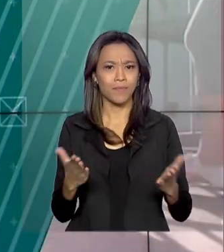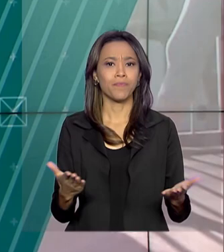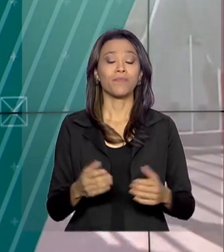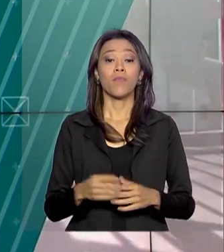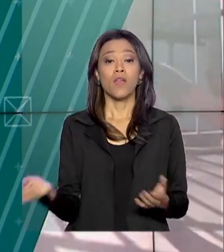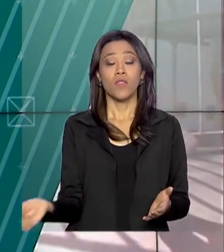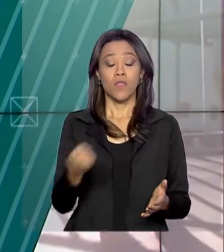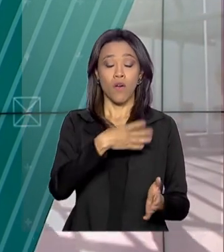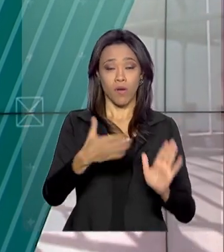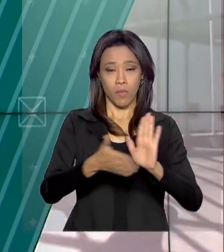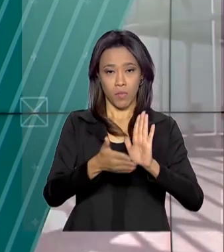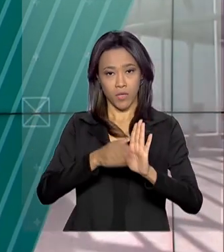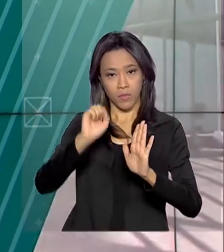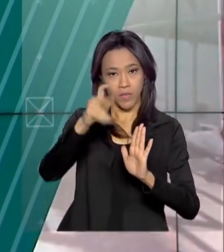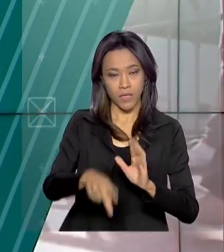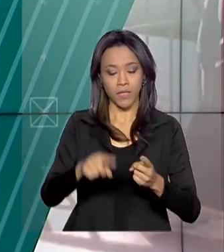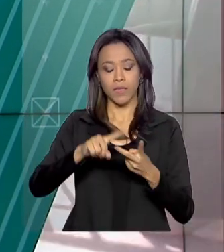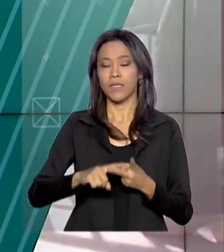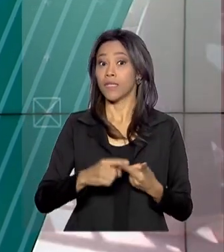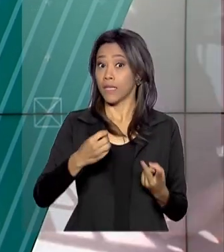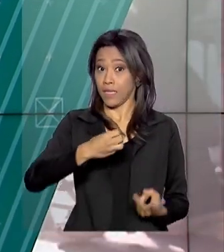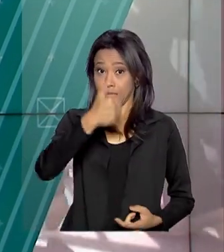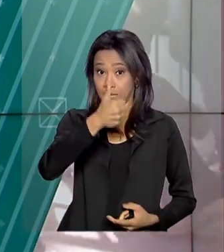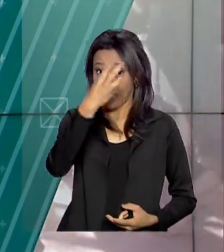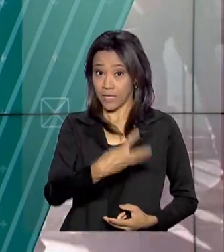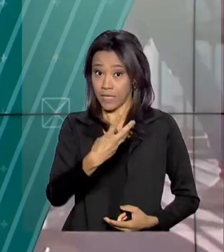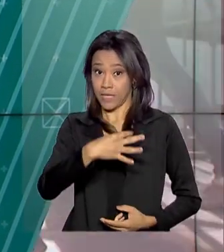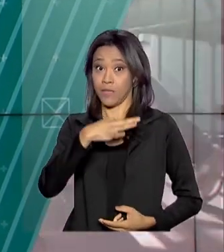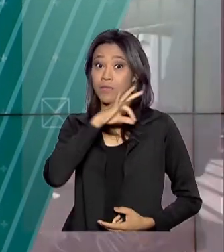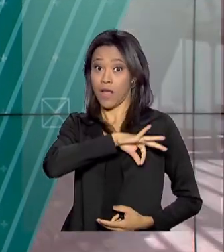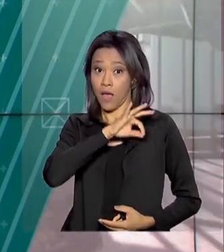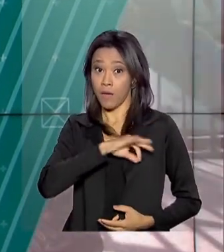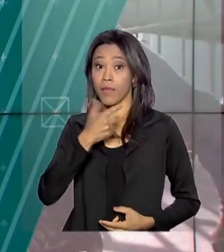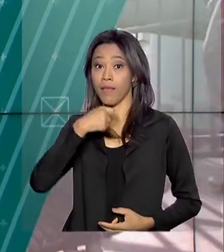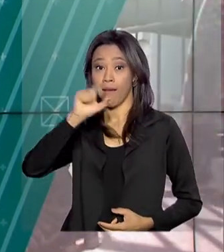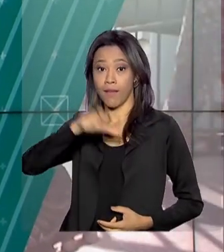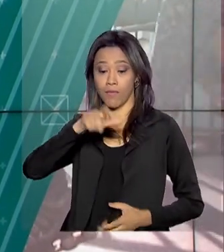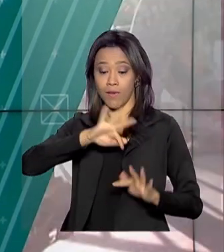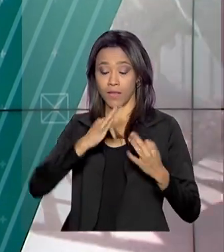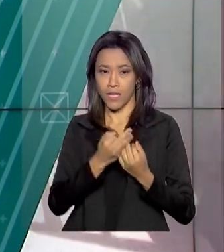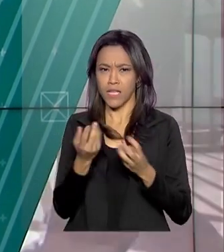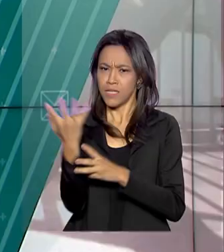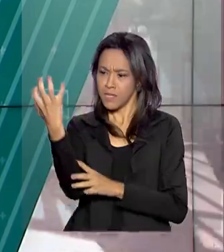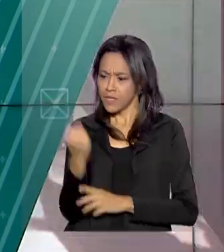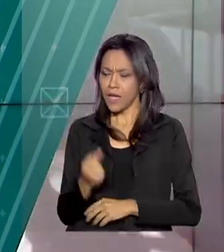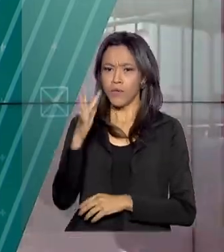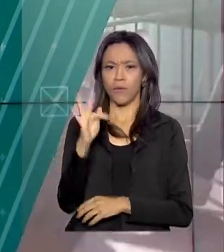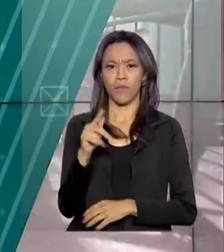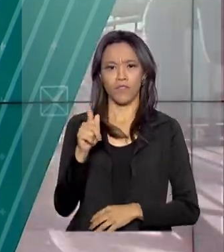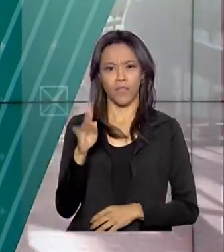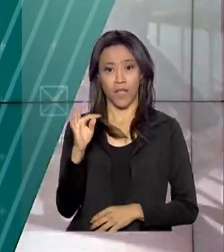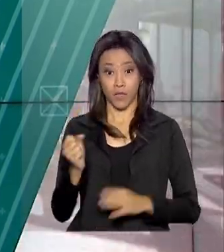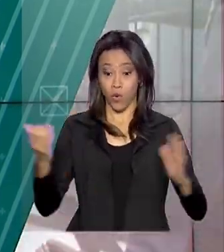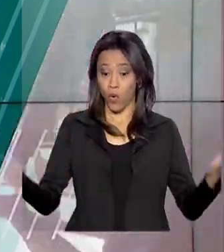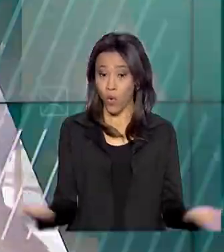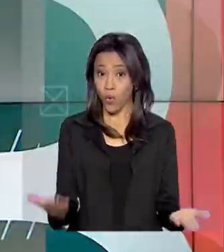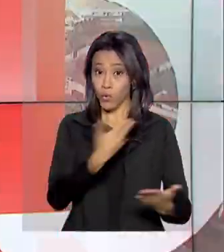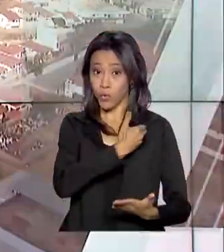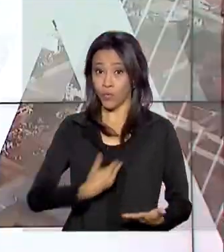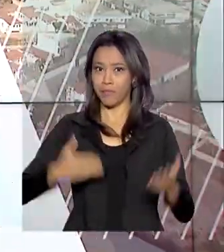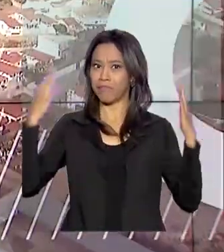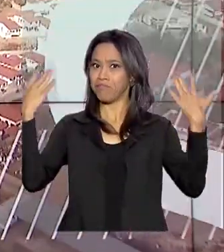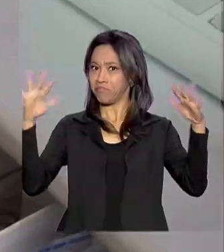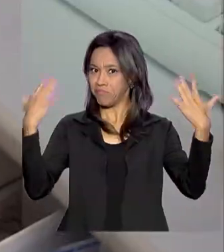Nova Previdência, 13º salário para quem tem Bolsa Família, saque do FGTS. Governo comemora hoje 300